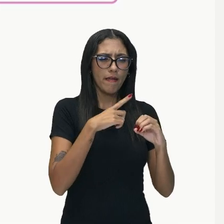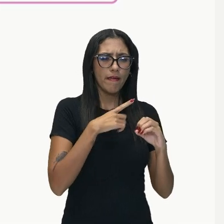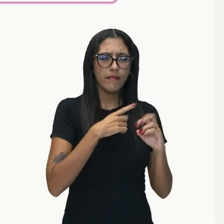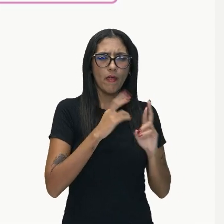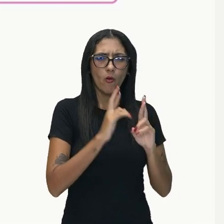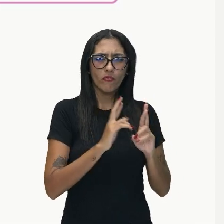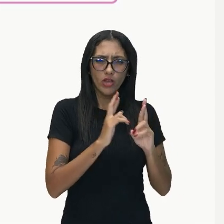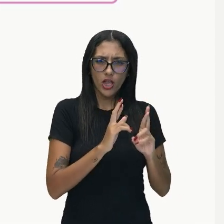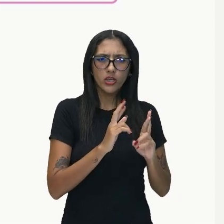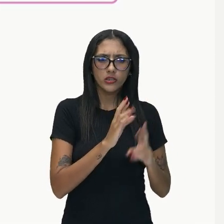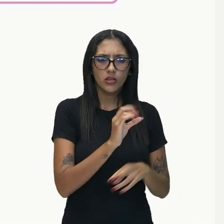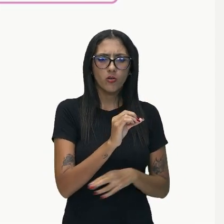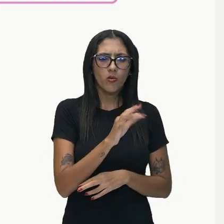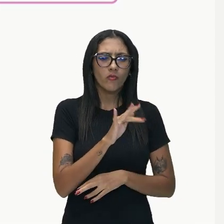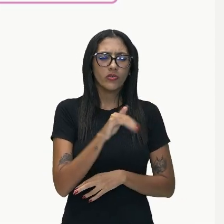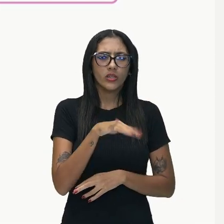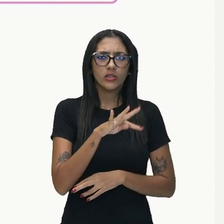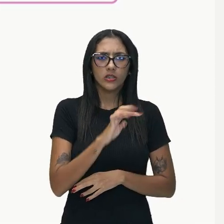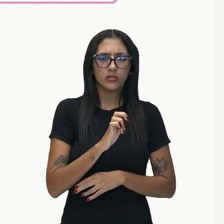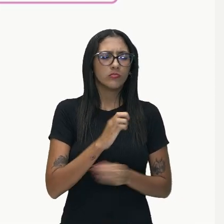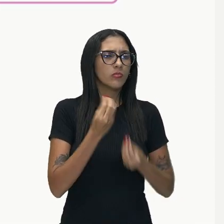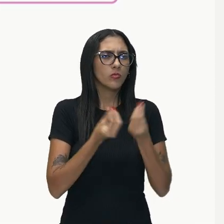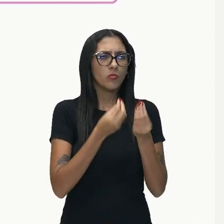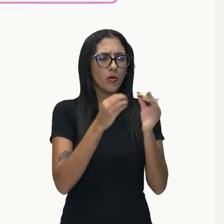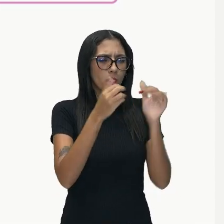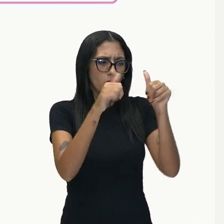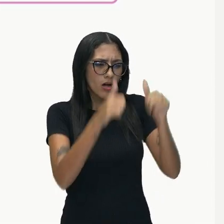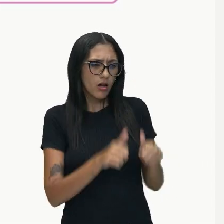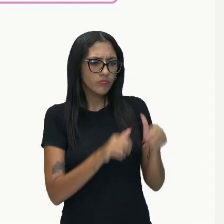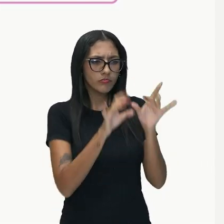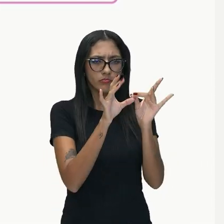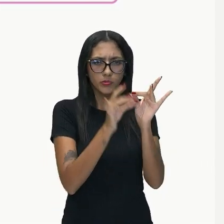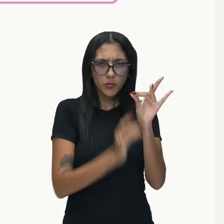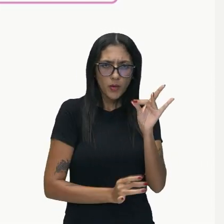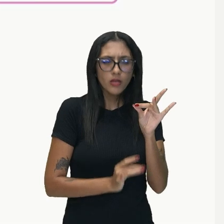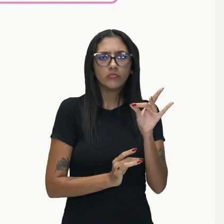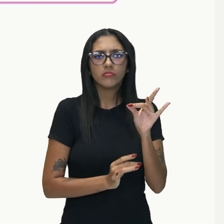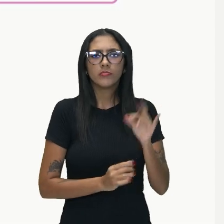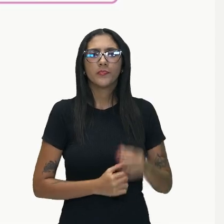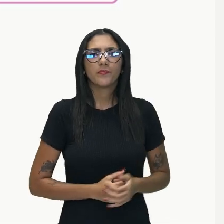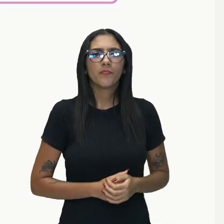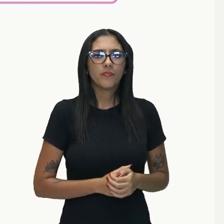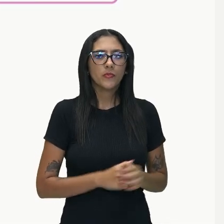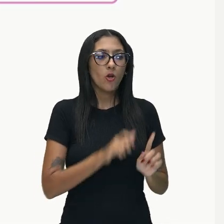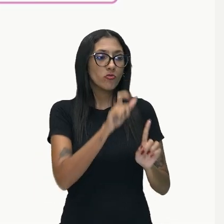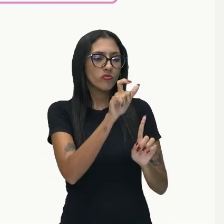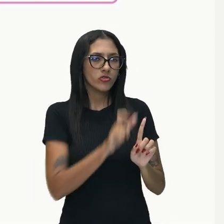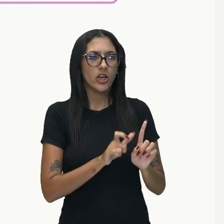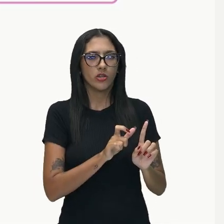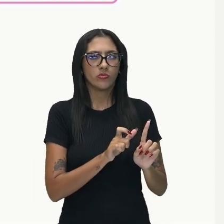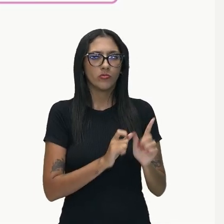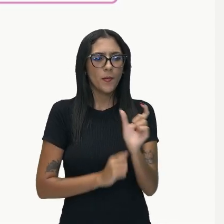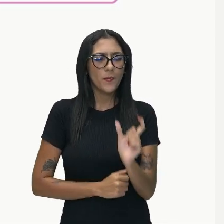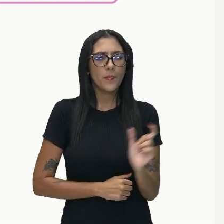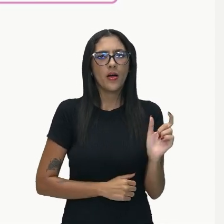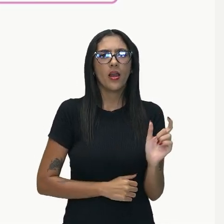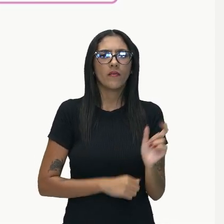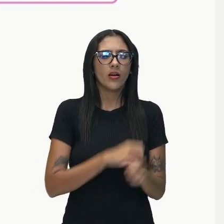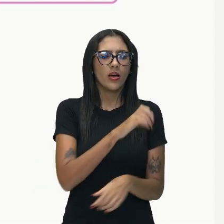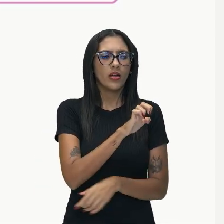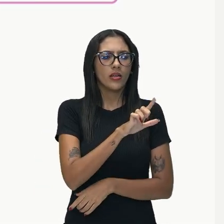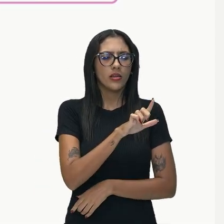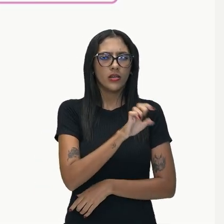nós fazemos a análise sintática dela, percebemos que o sujeito é esta palavra, ele,